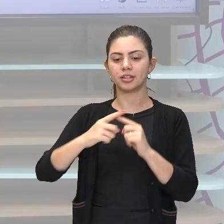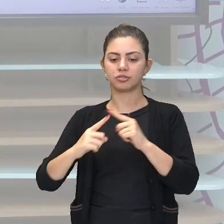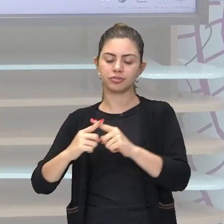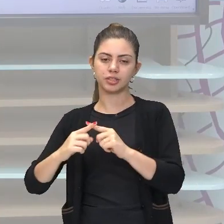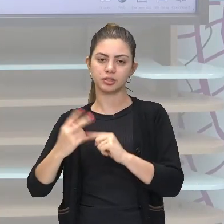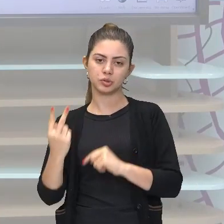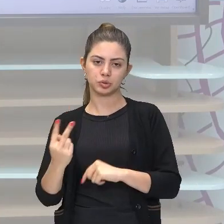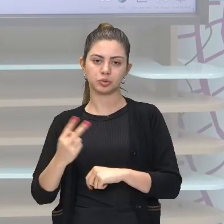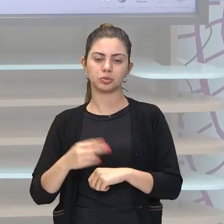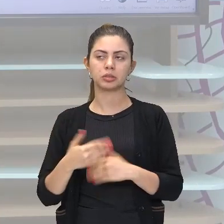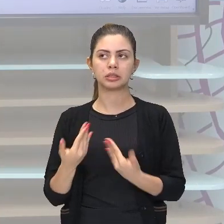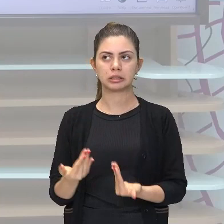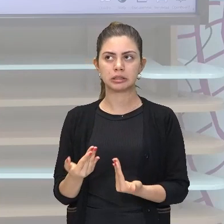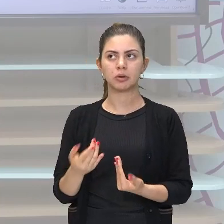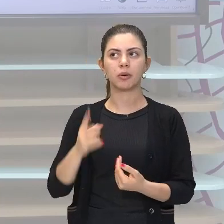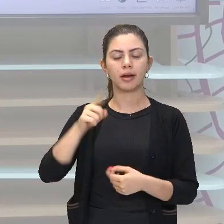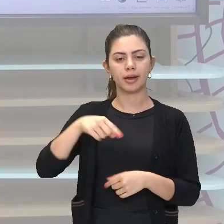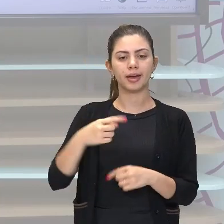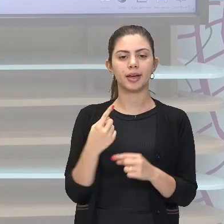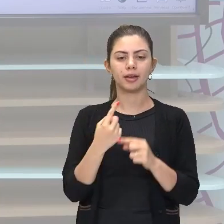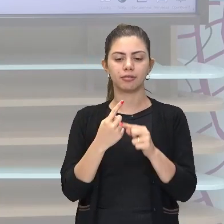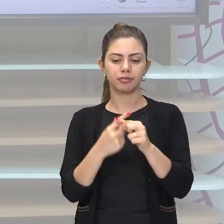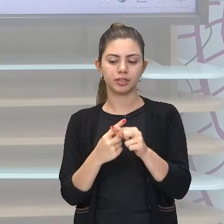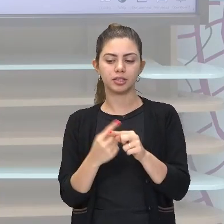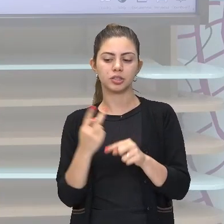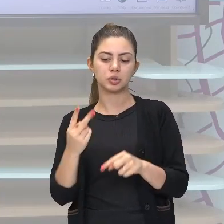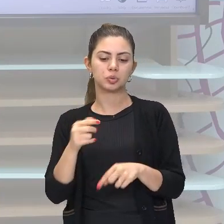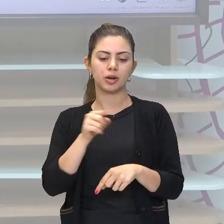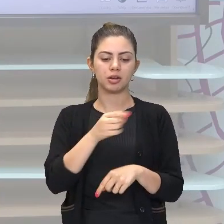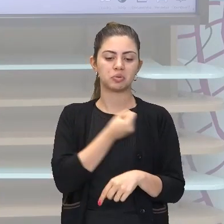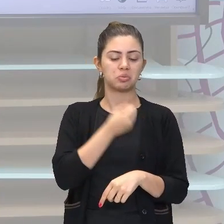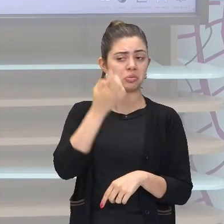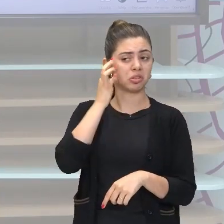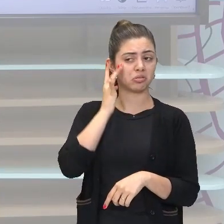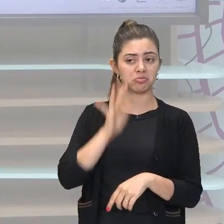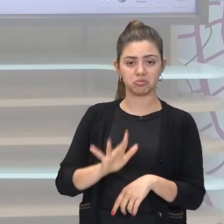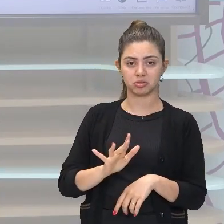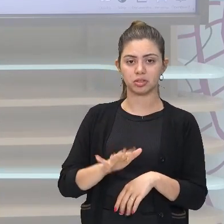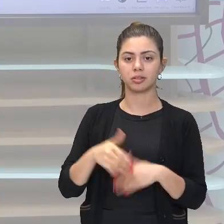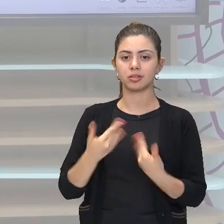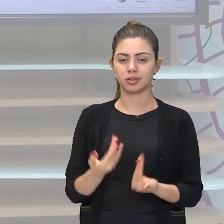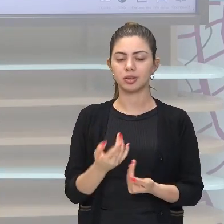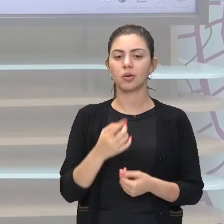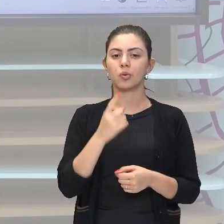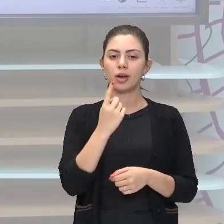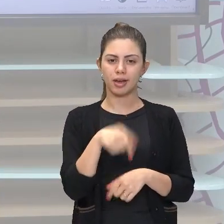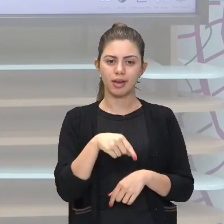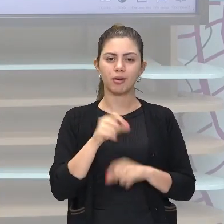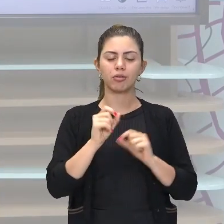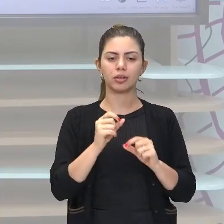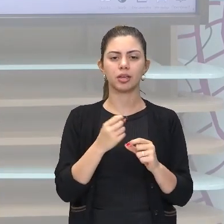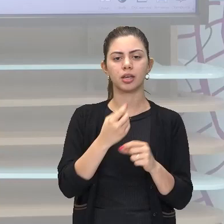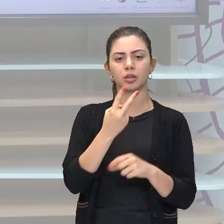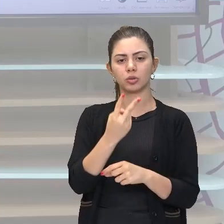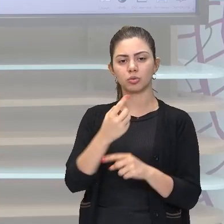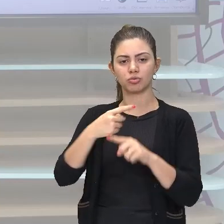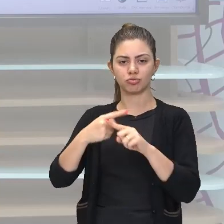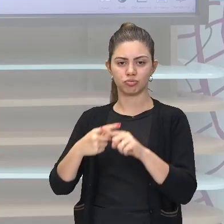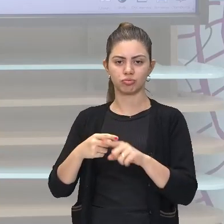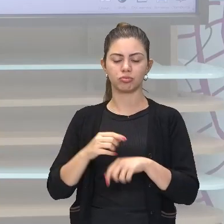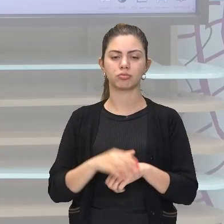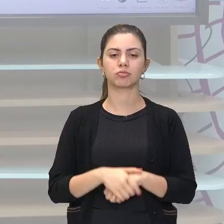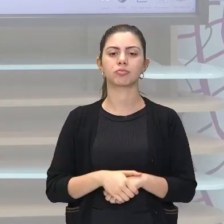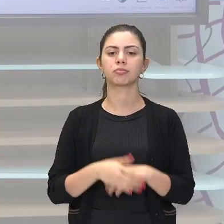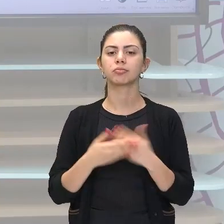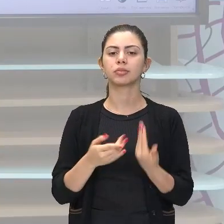desconheço, então, é duas vezes essa coisa que eu desconheço. Portanto, 2x. Então, uma frase eu